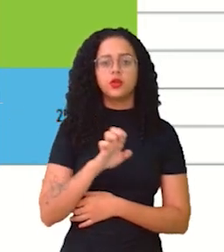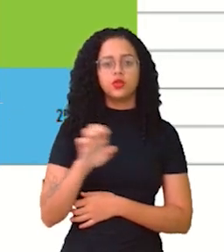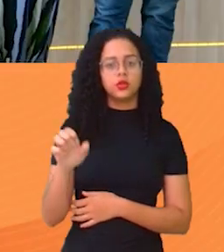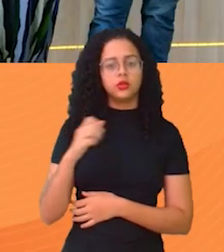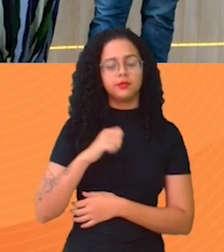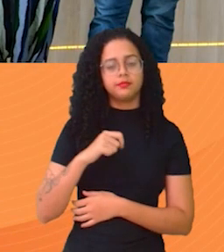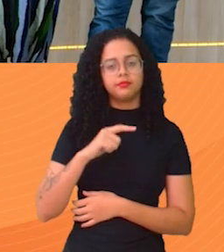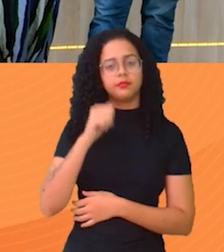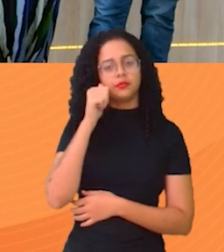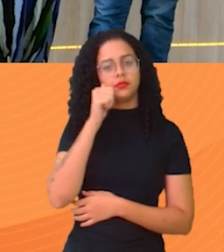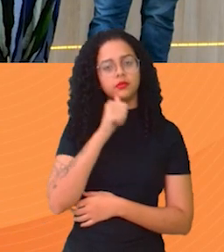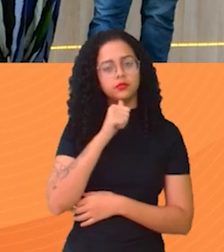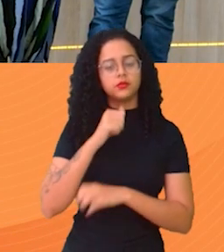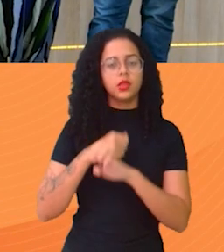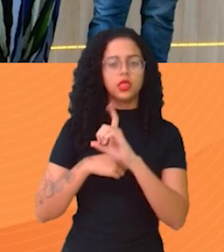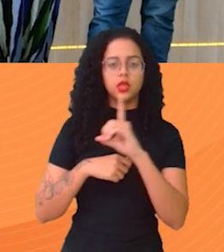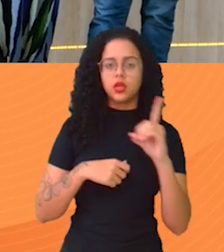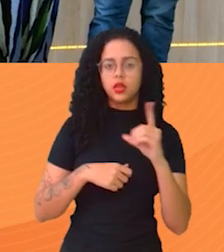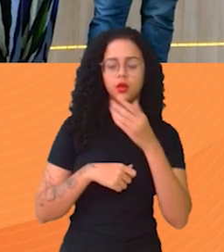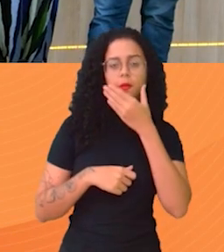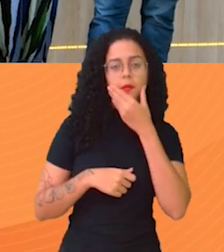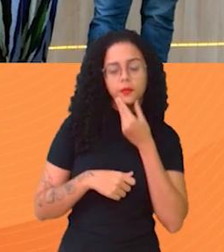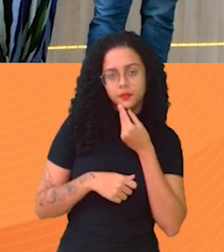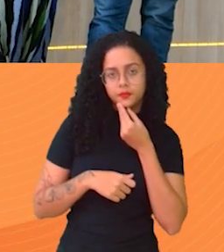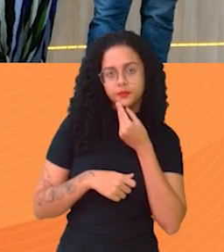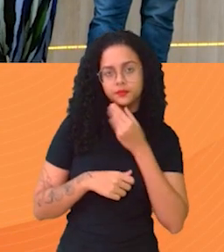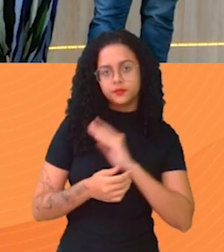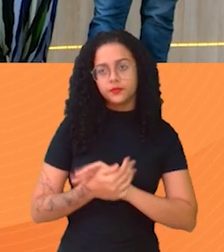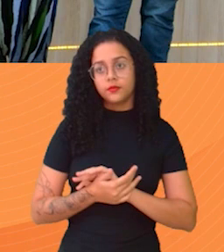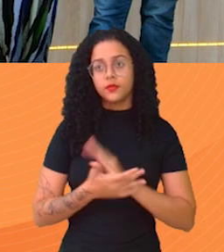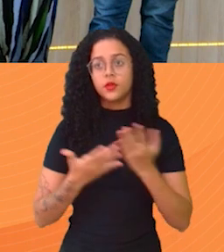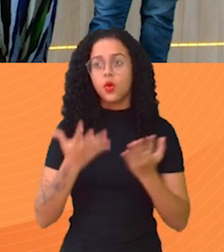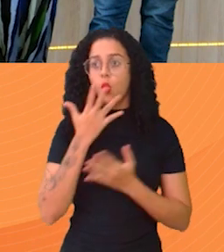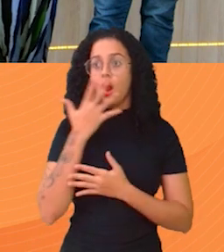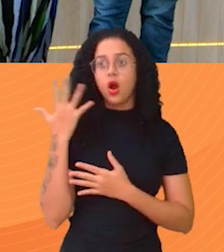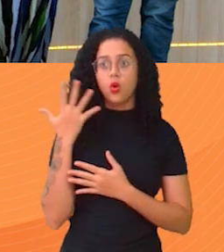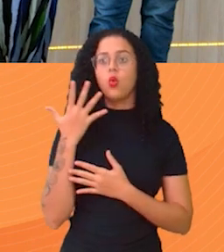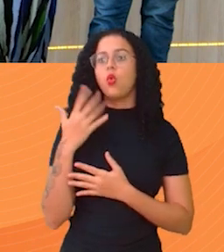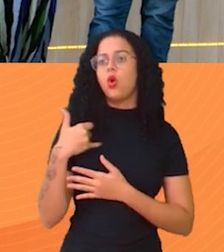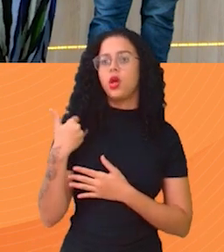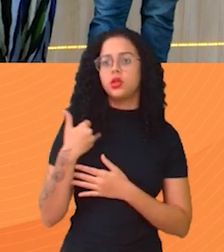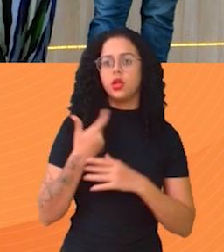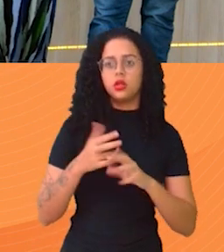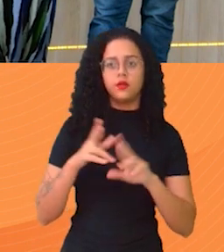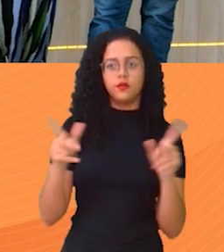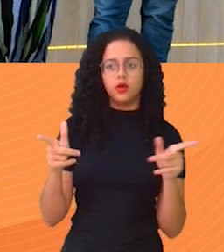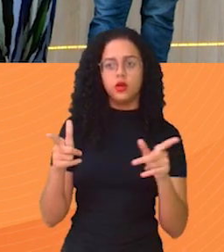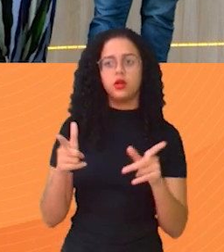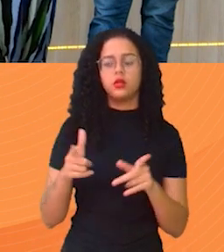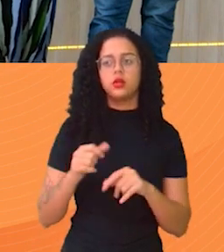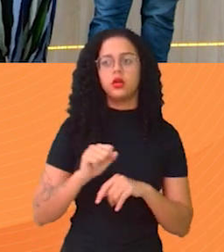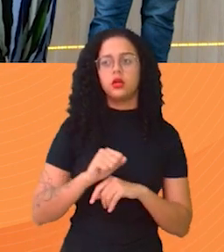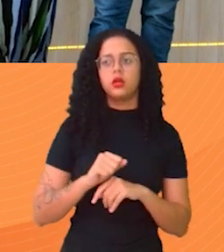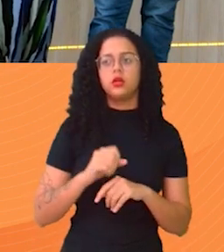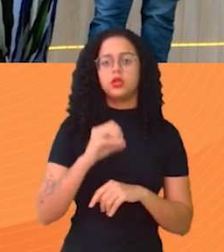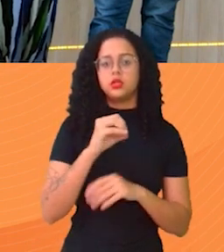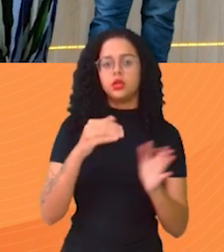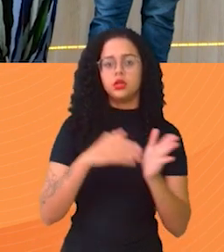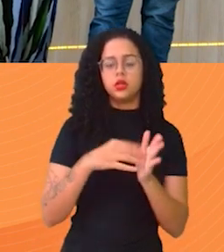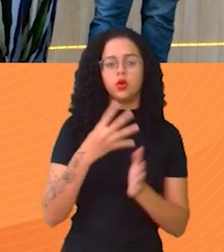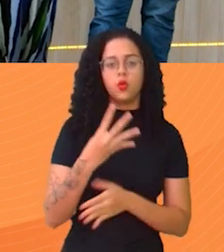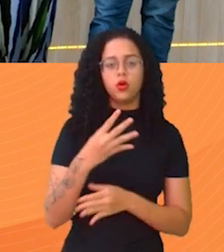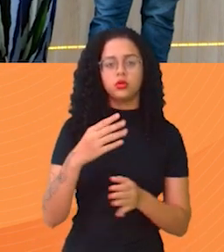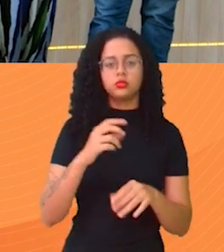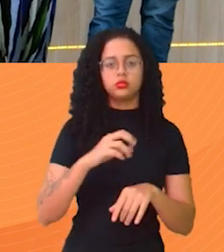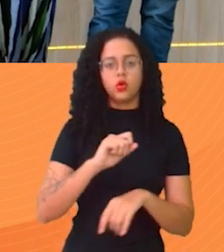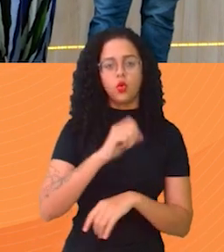o feminino e a direita o masculino. Então, as cores são para idades diferentes, certo? De 0 a 4 anos tem